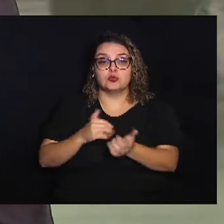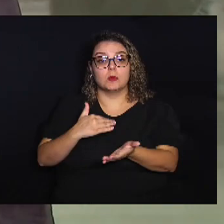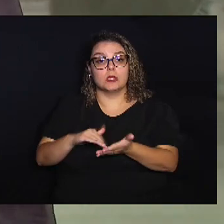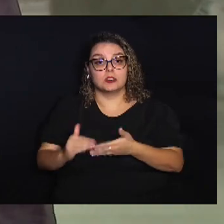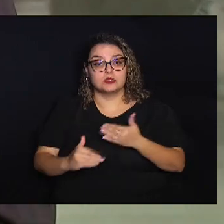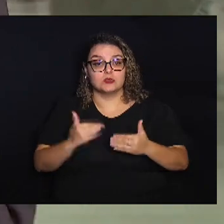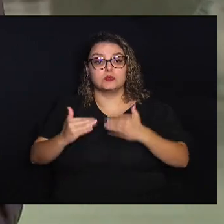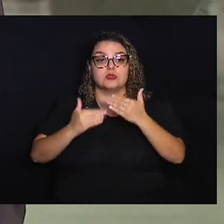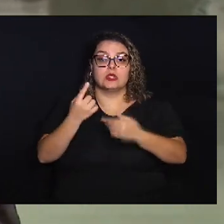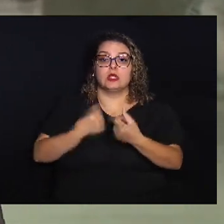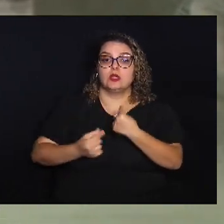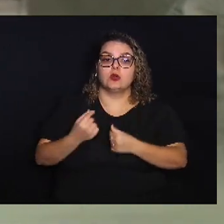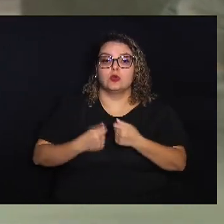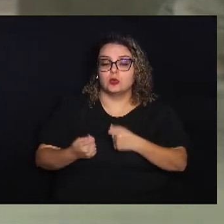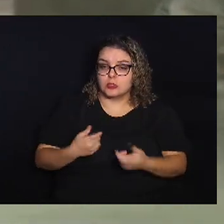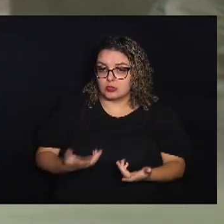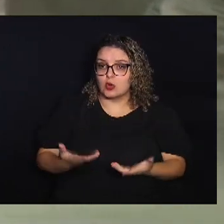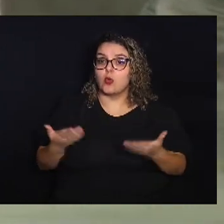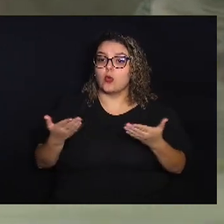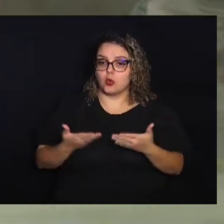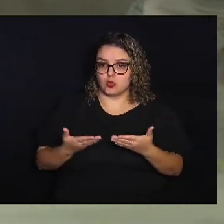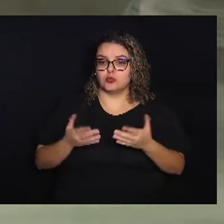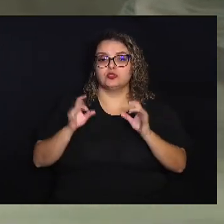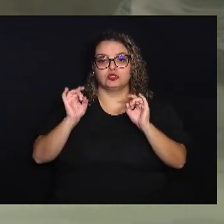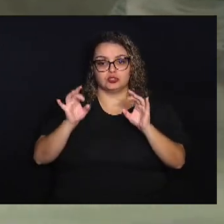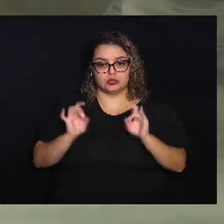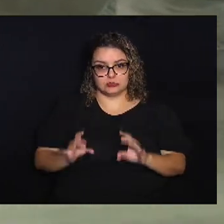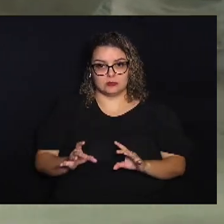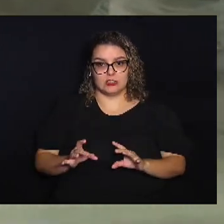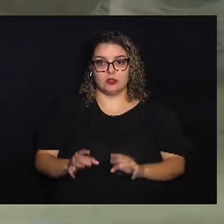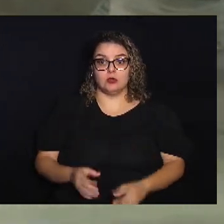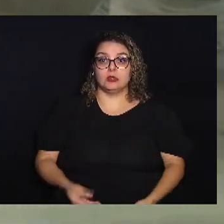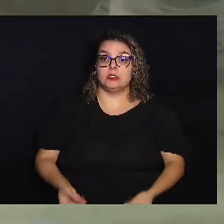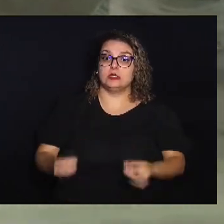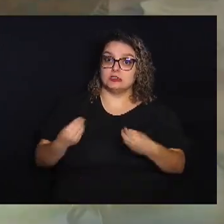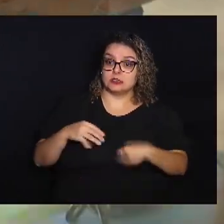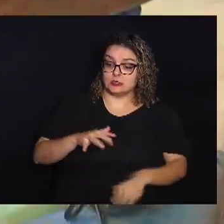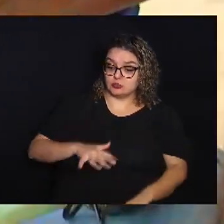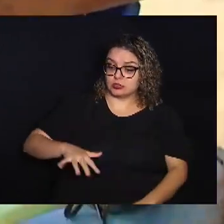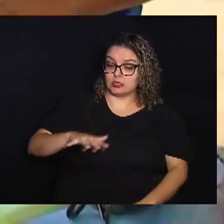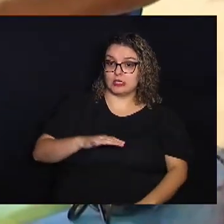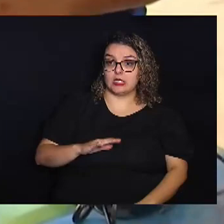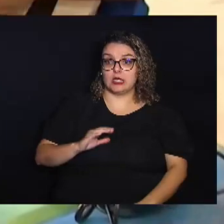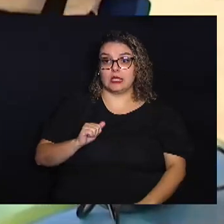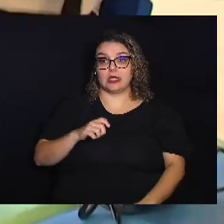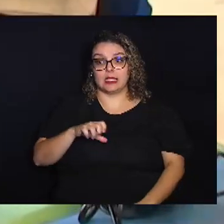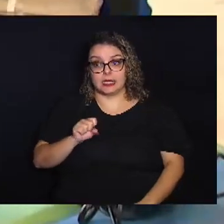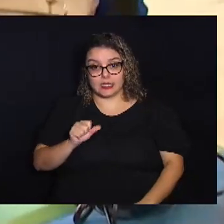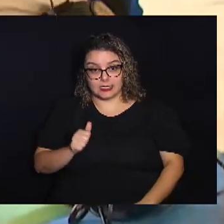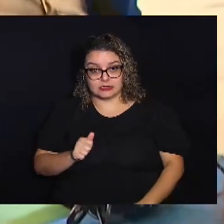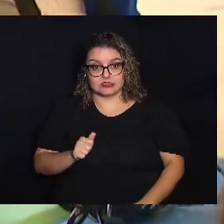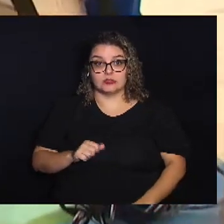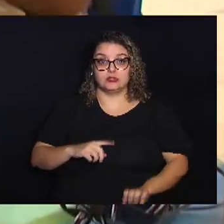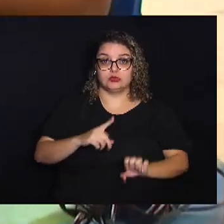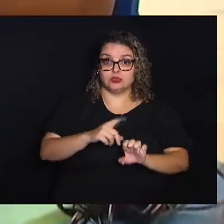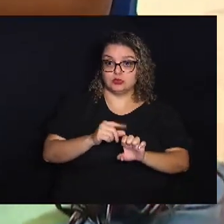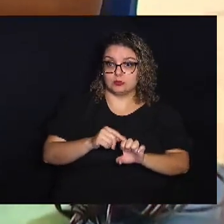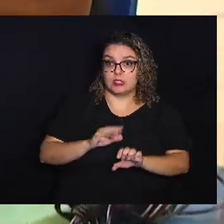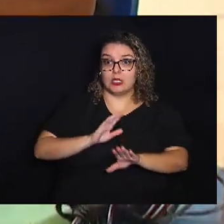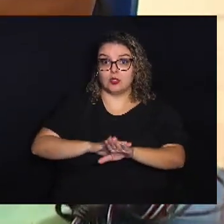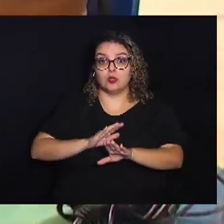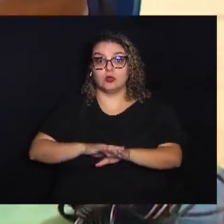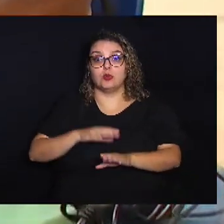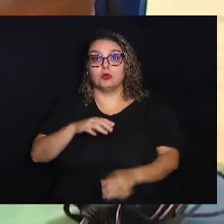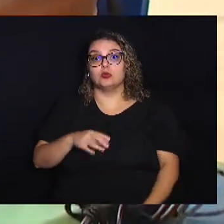Desenvolvimento Econômicos hoje em específico trazendo o setor da Casa do Empreendedor que é um setor que atua lá no